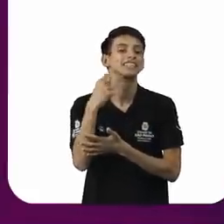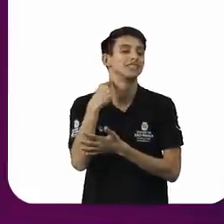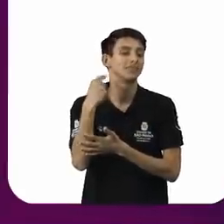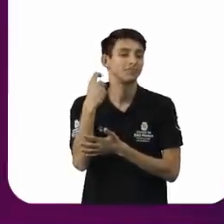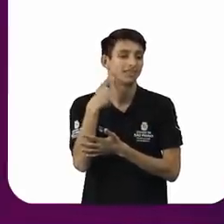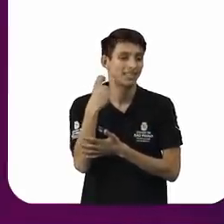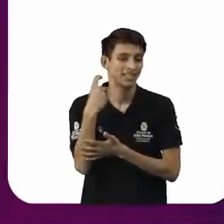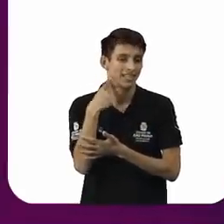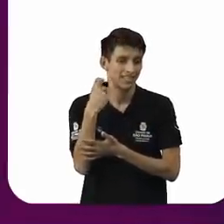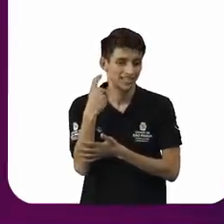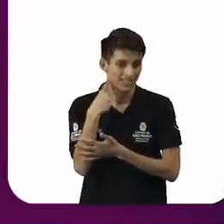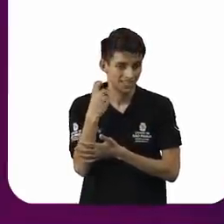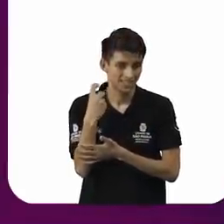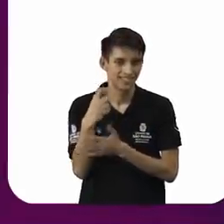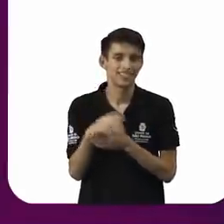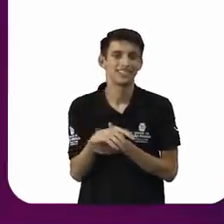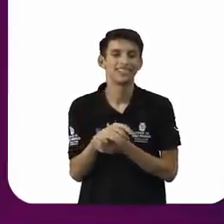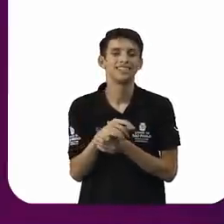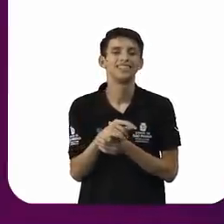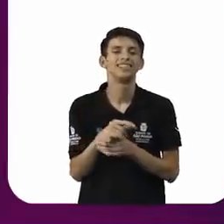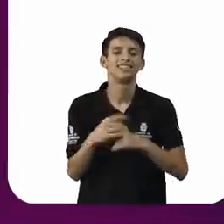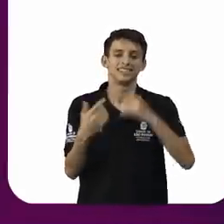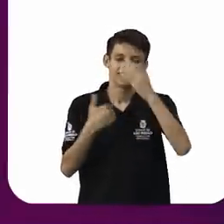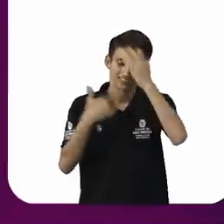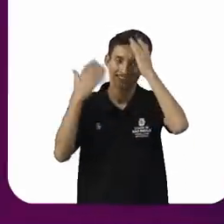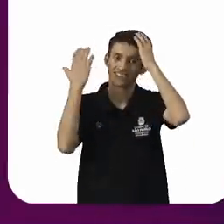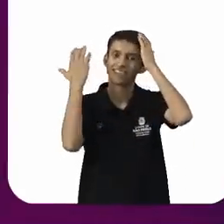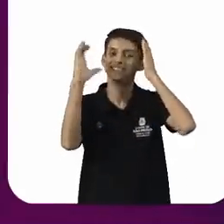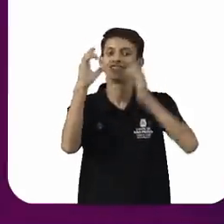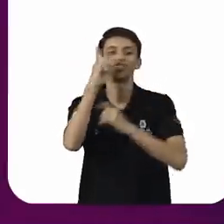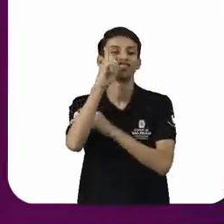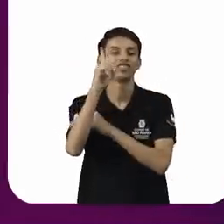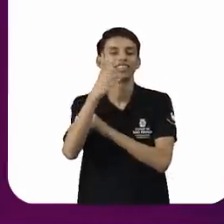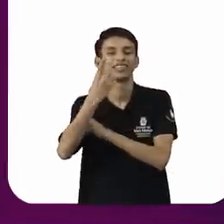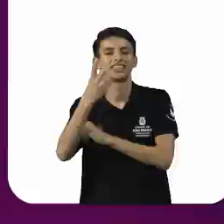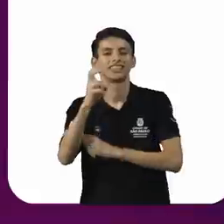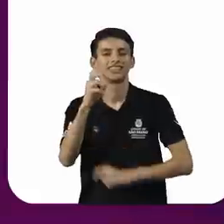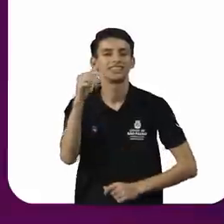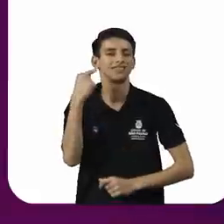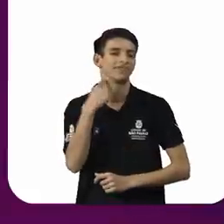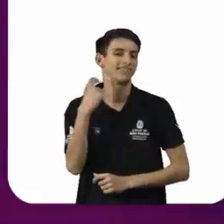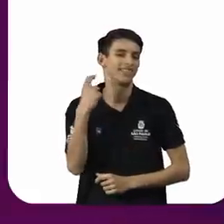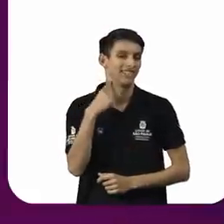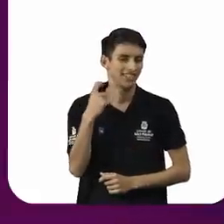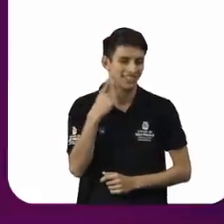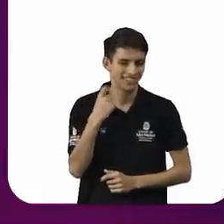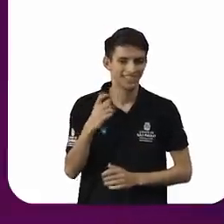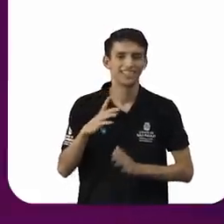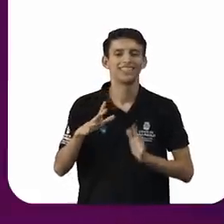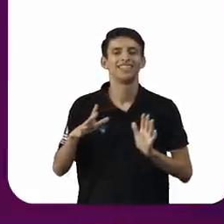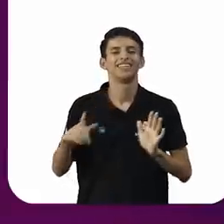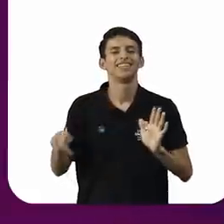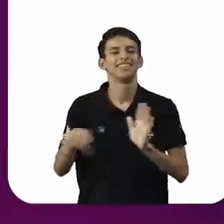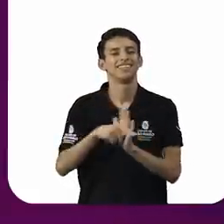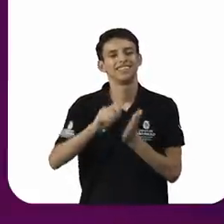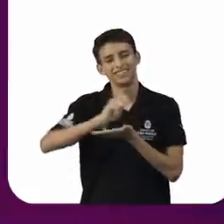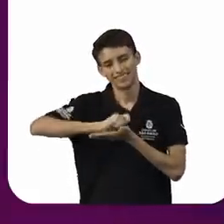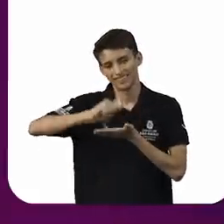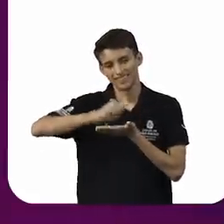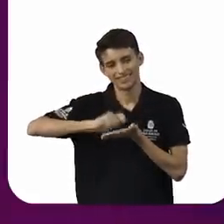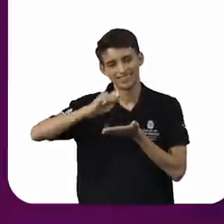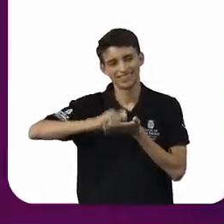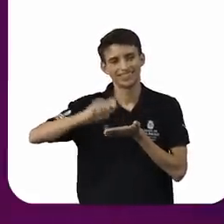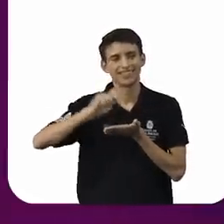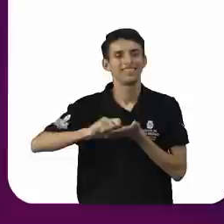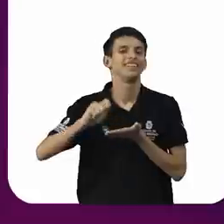Coisas do Povo do Santo. Eu estou lançando um livro agora no dia 15 de maio, eu prefaciei o livro aqui do doutor Edio,